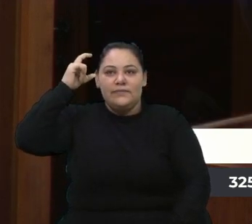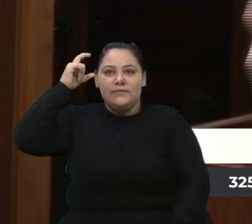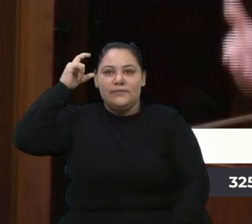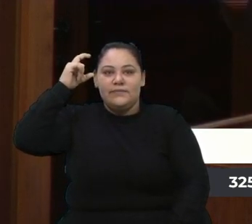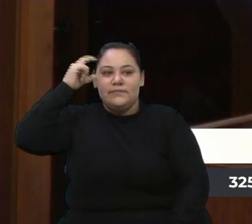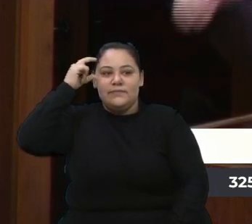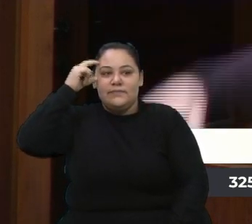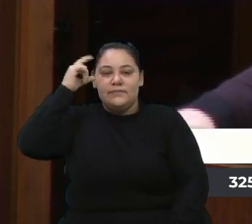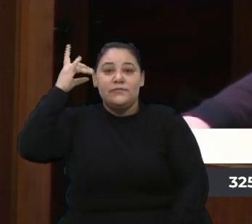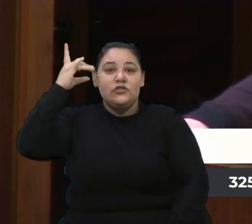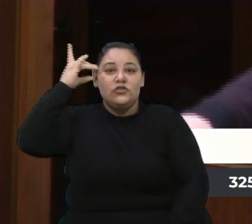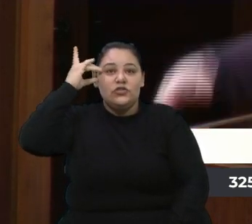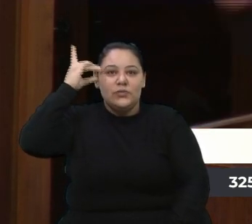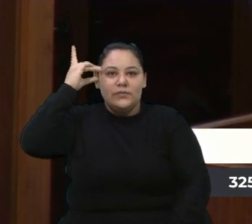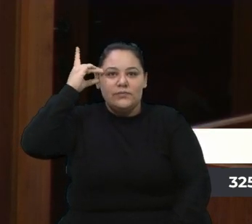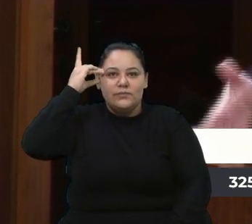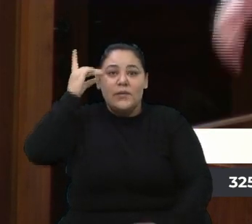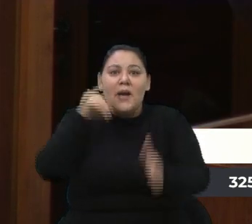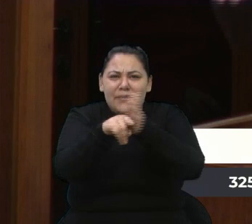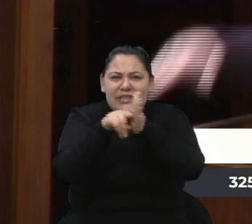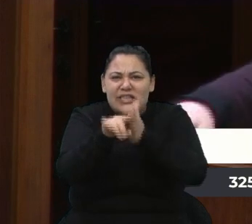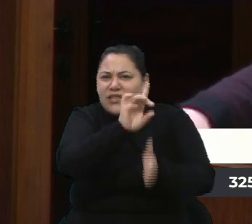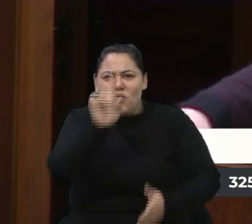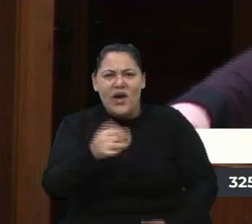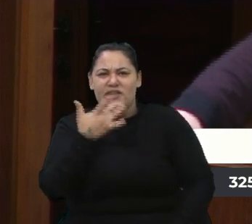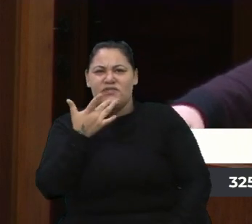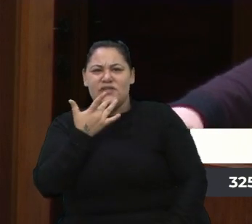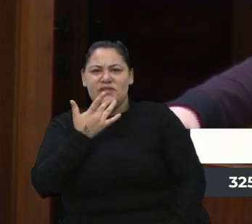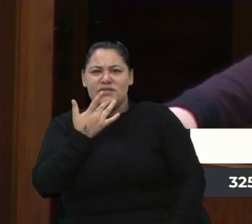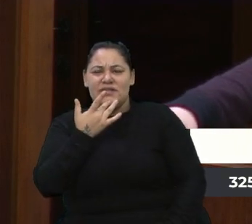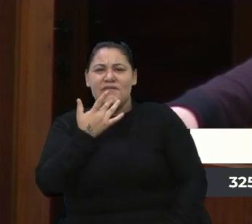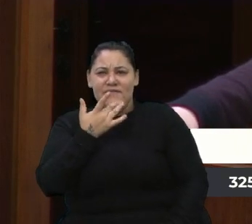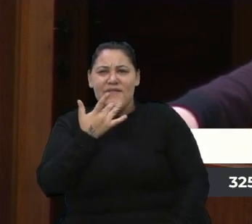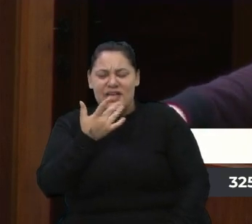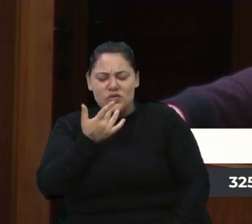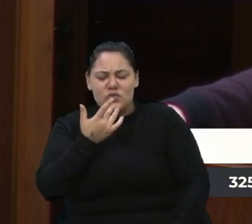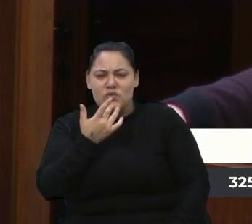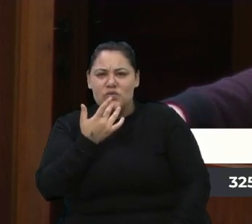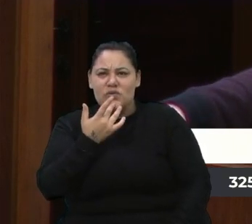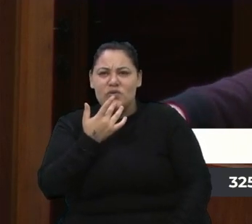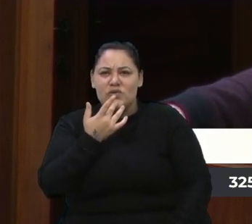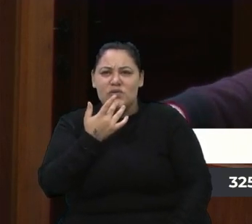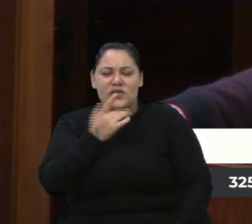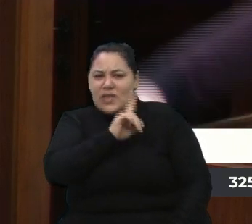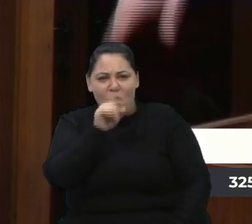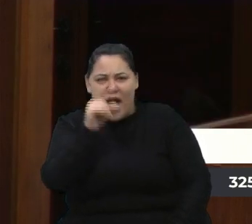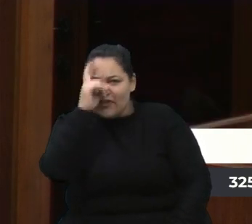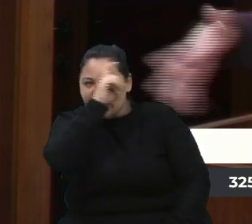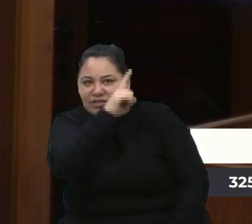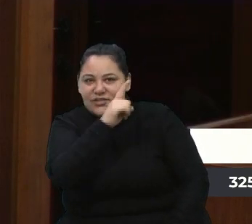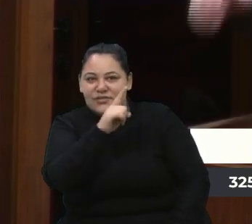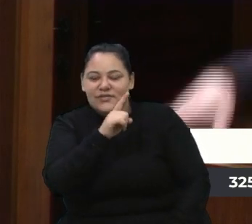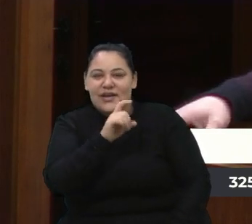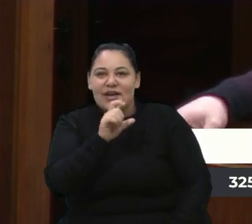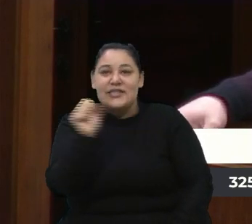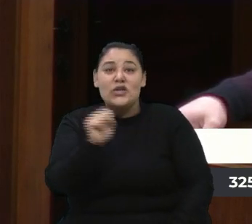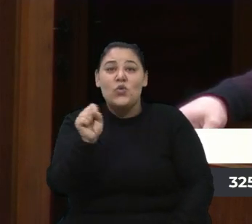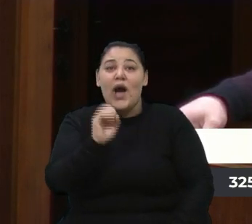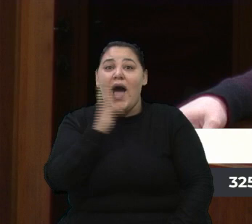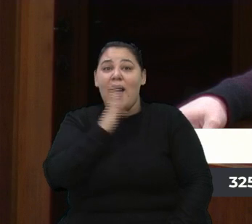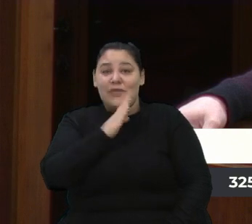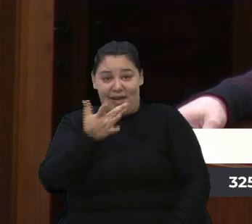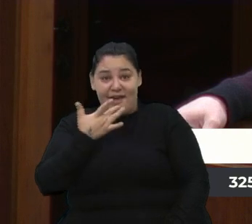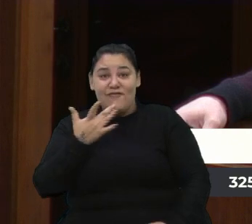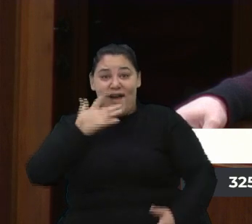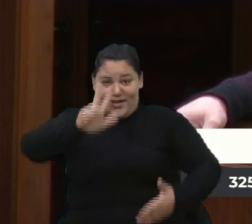Pesquisem. Não é difícil. Leva segundos. É muito fácil vir aqui nessa tribuna também,